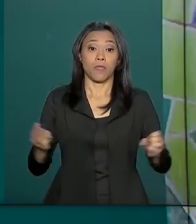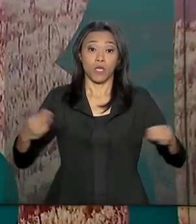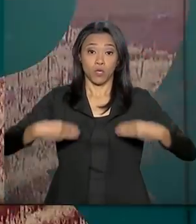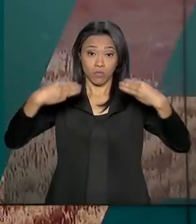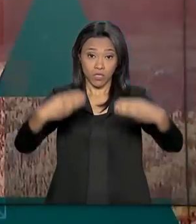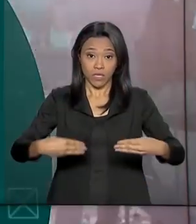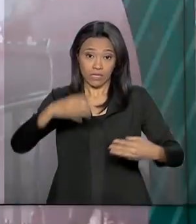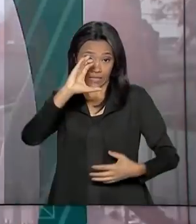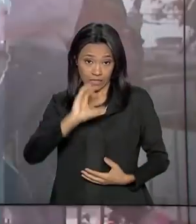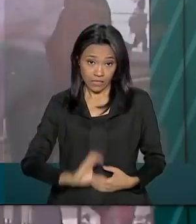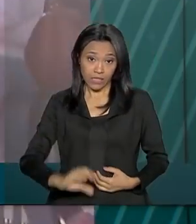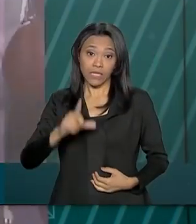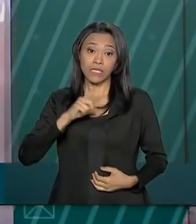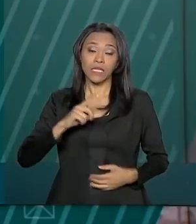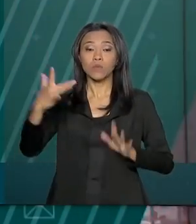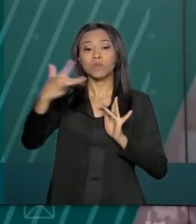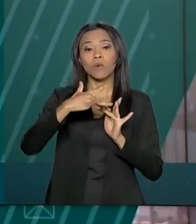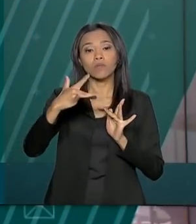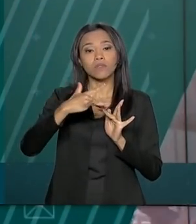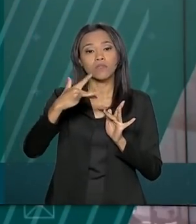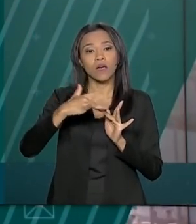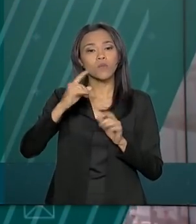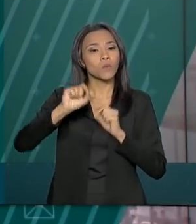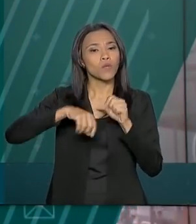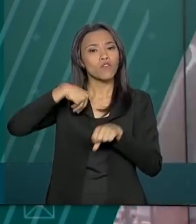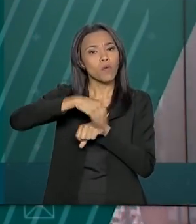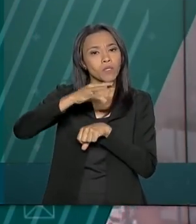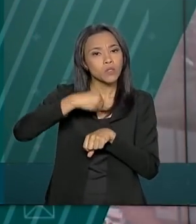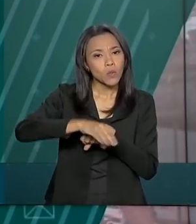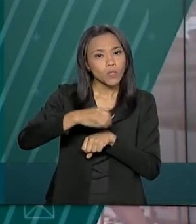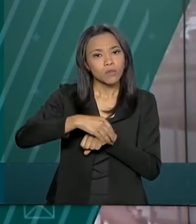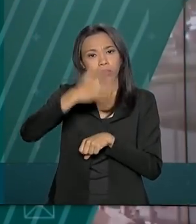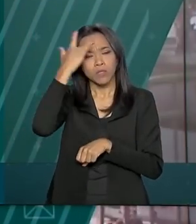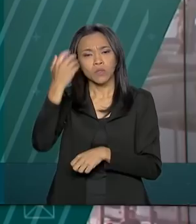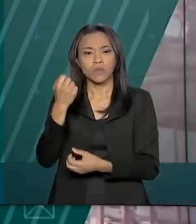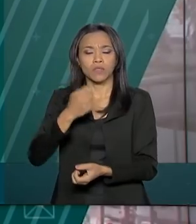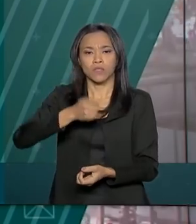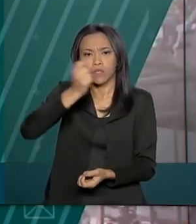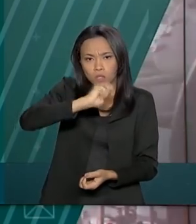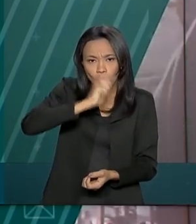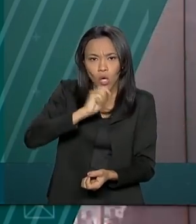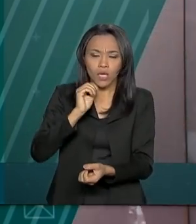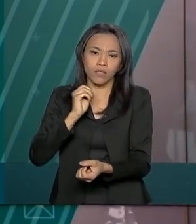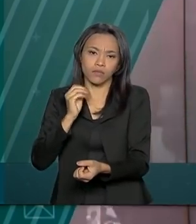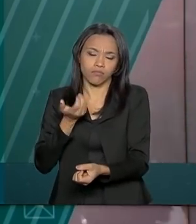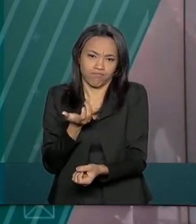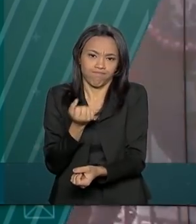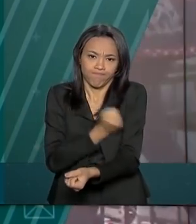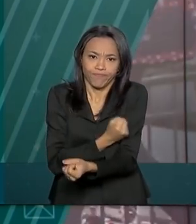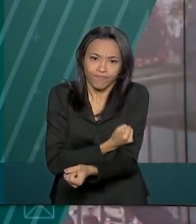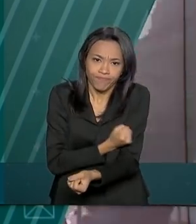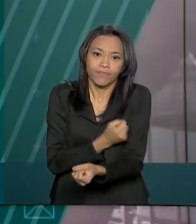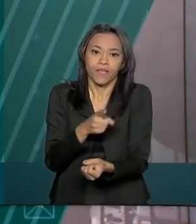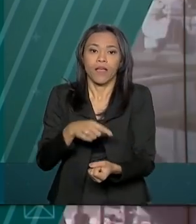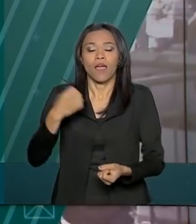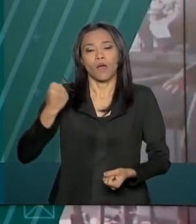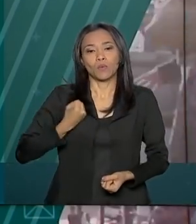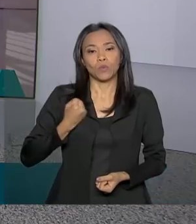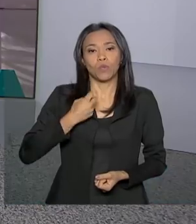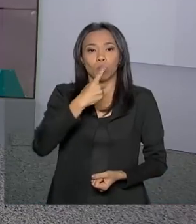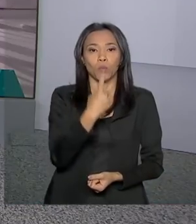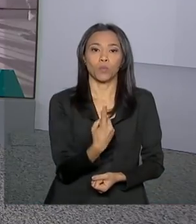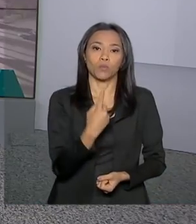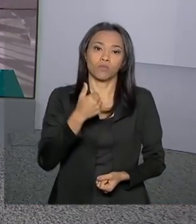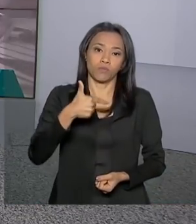disponibilizou uma central de relacionamento para informações a dependentes químicos e familiares que buscam tratamento. É o número 121.